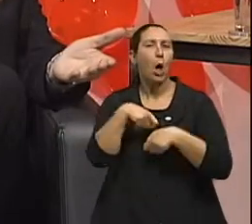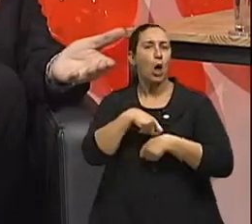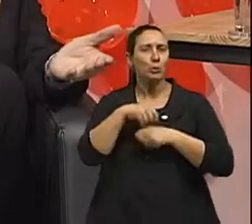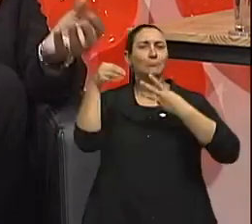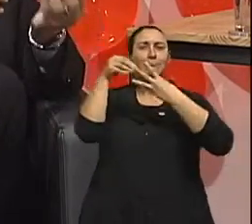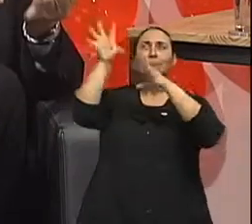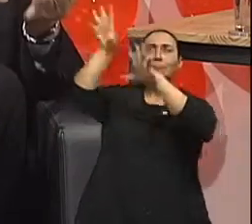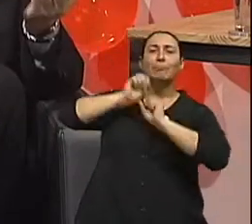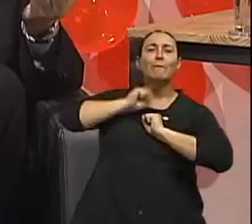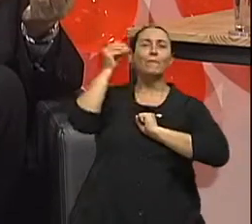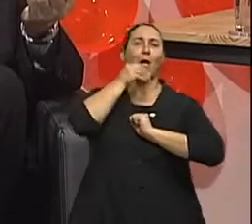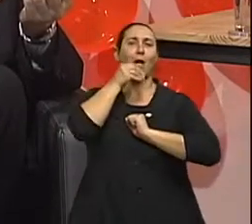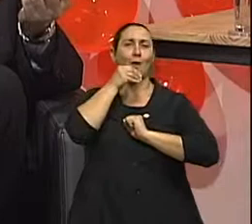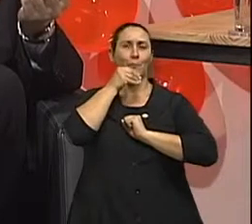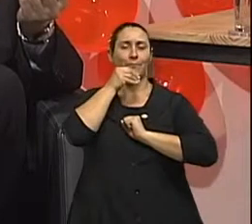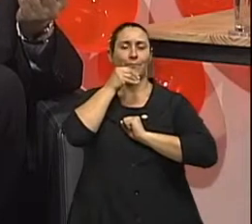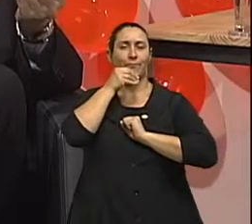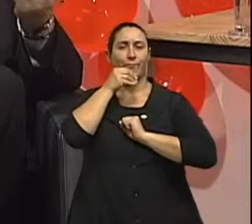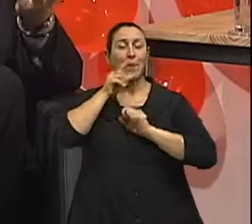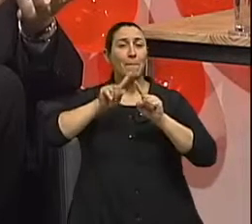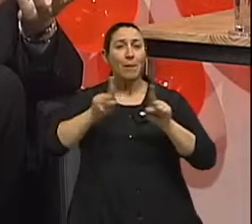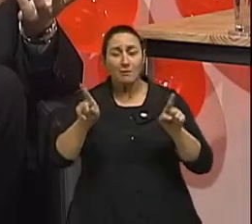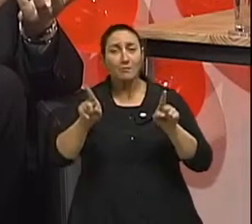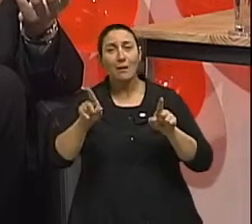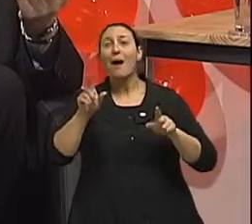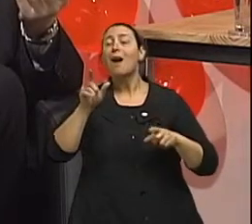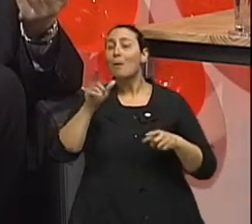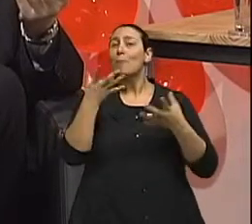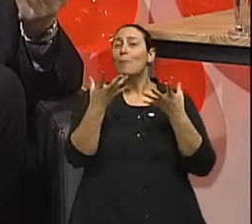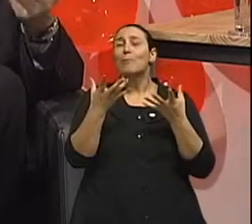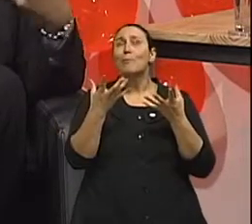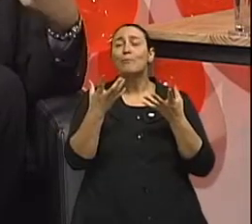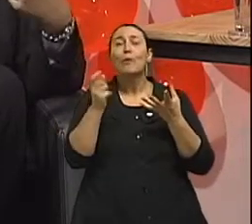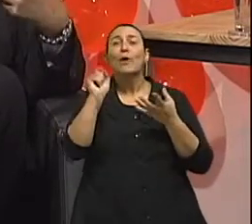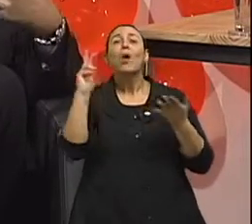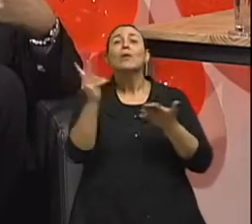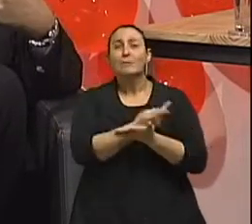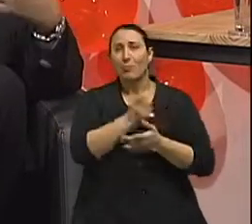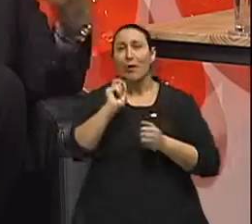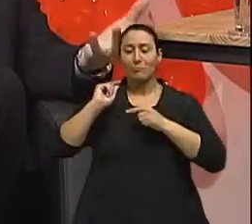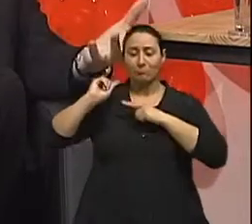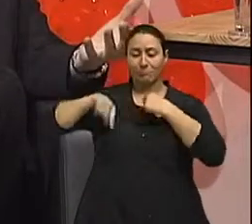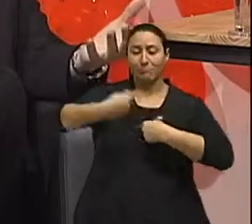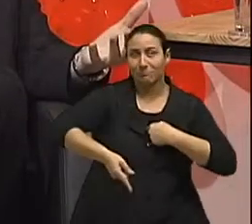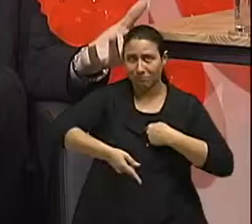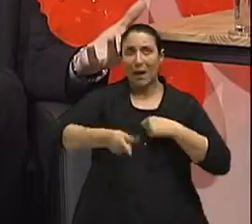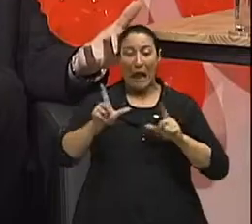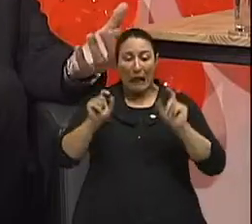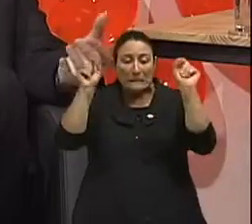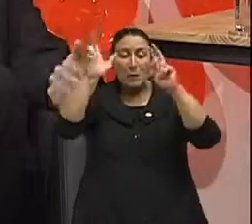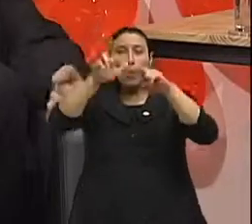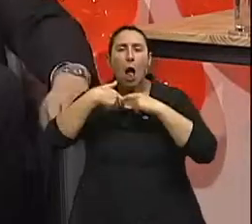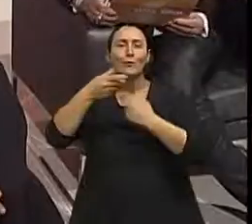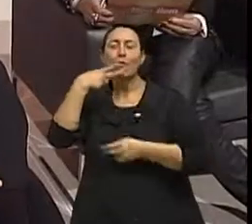no caso do pulmão, ele que foi hereditário. Agora, a facilidade de ter esse dano genético e aquilo se transformar num câncer pode ser